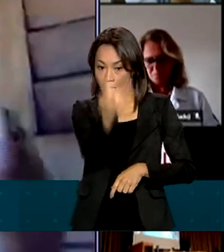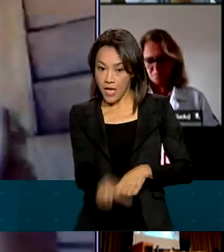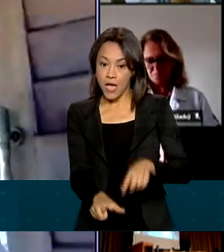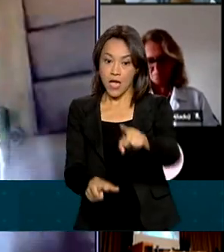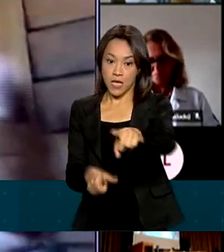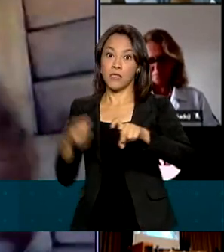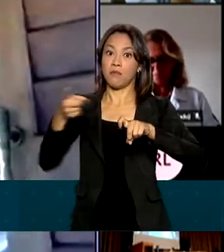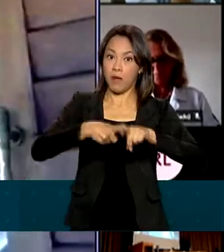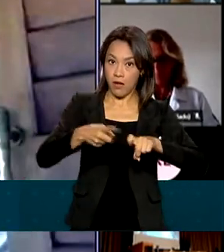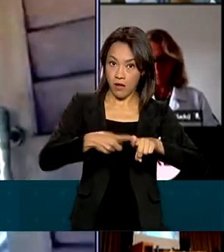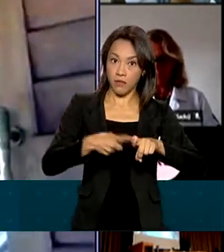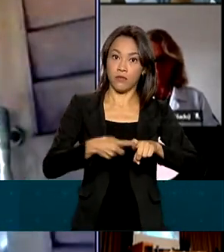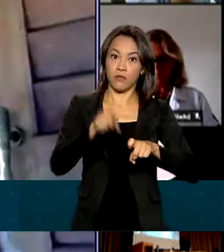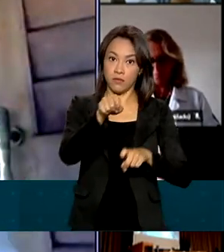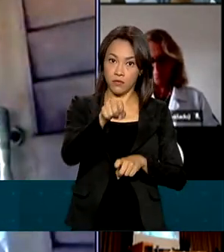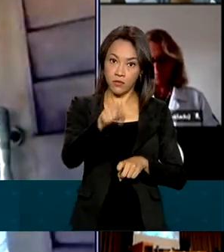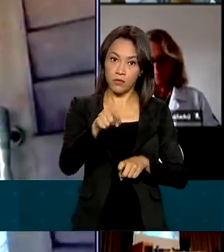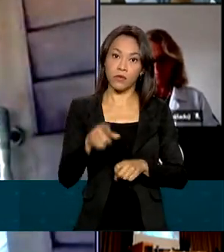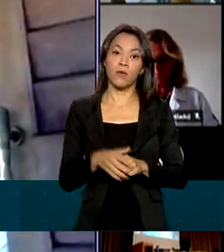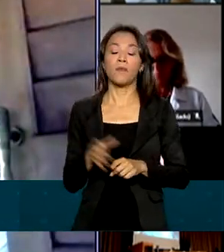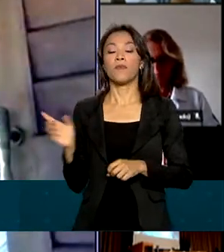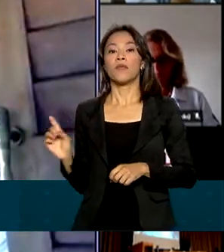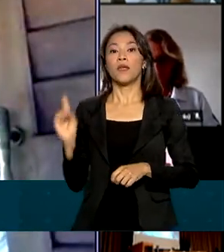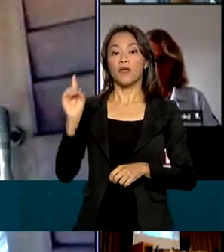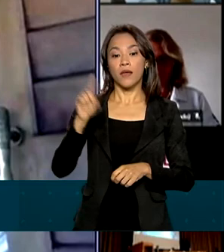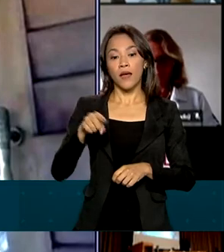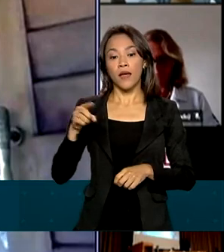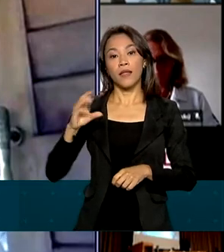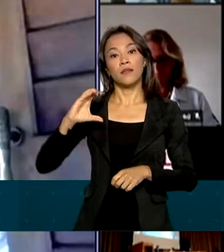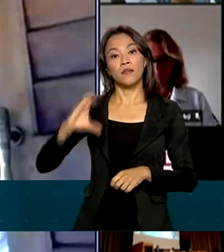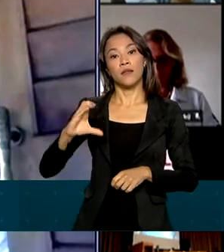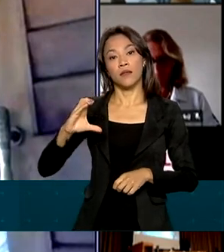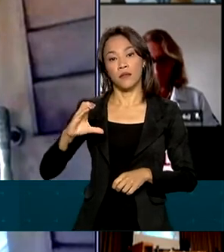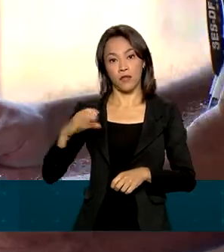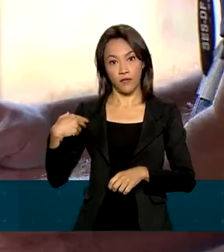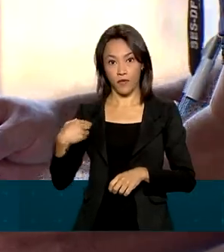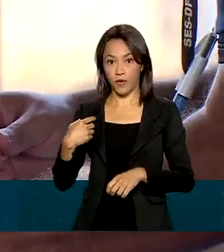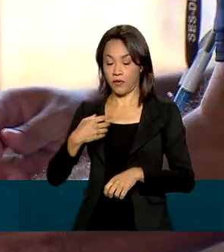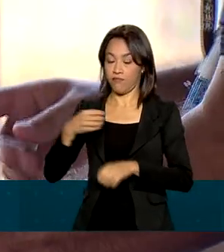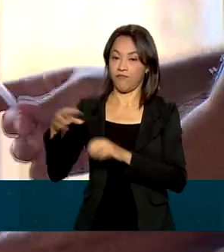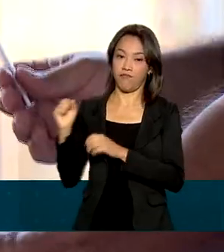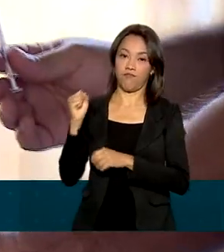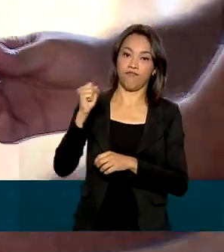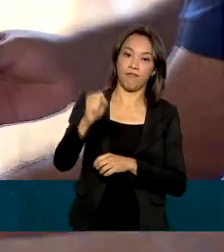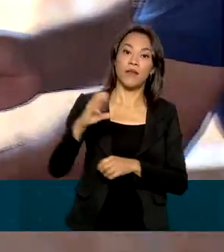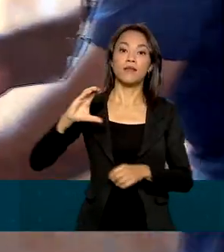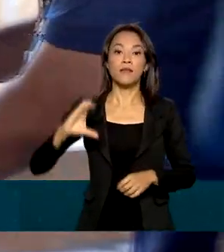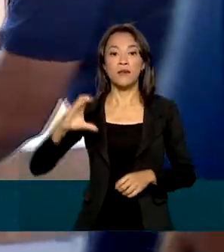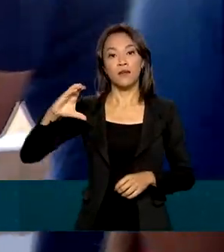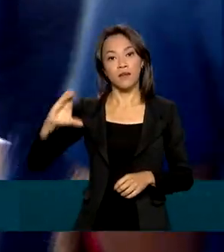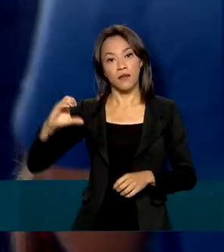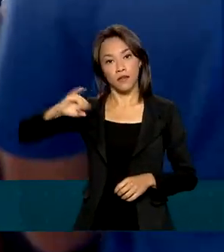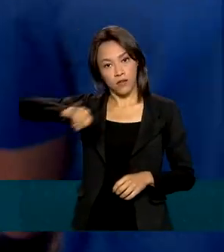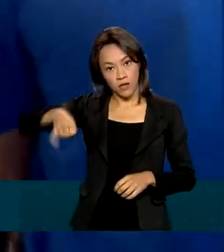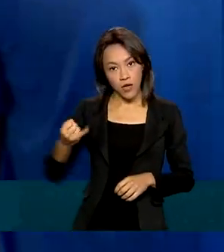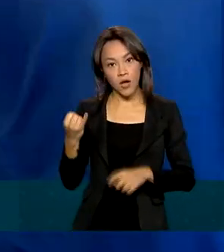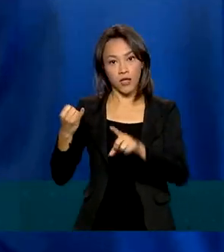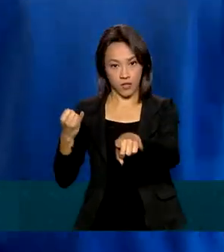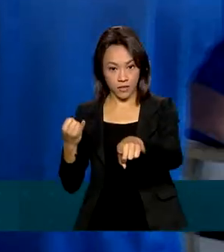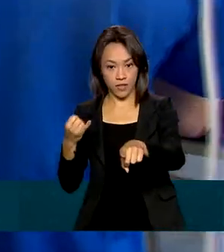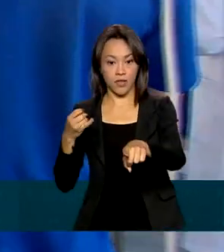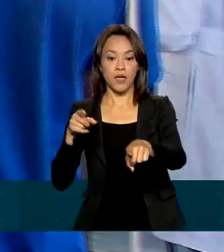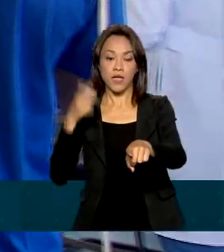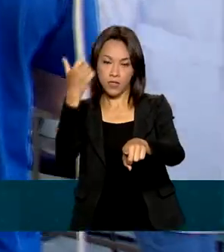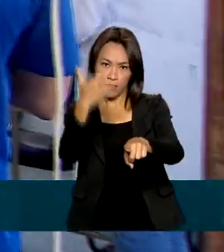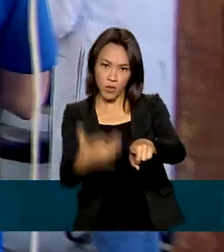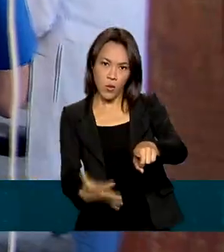imunologista, indicado pela Comissão de Constituição e Justiça da Câmara dos Deputados, afirmou que a cepa Ômicron do coronavírus,